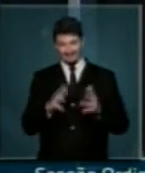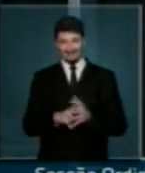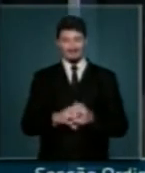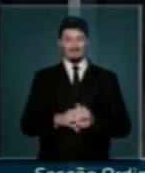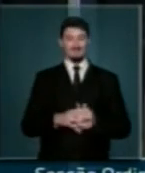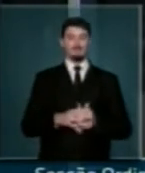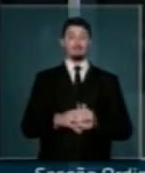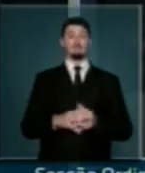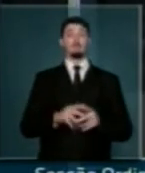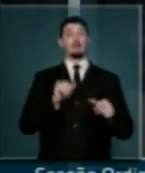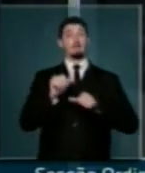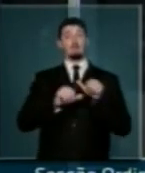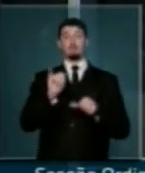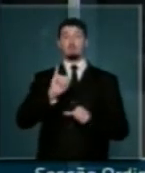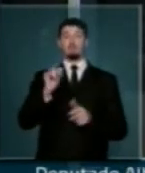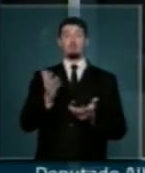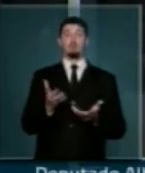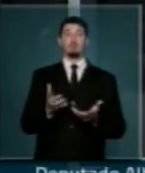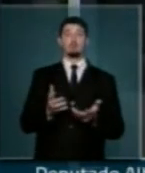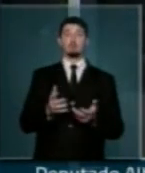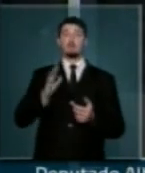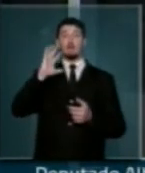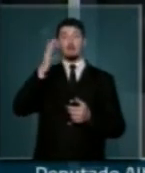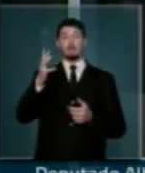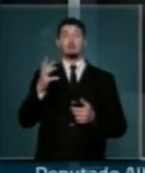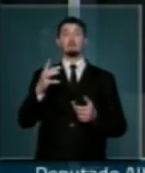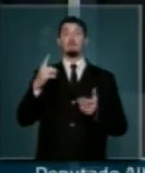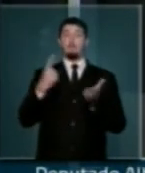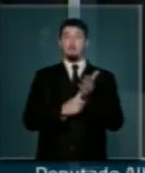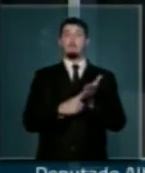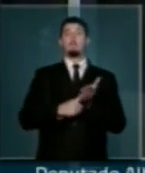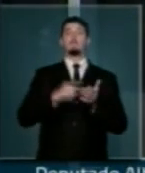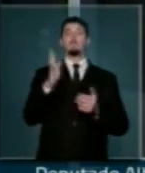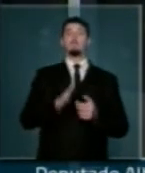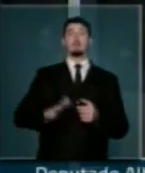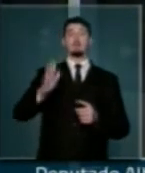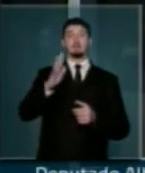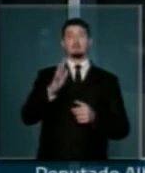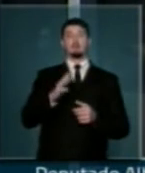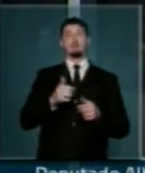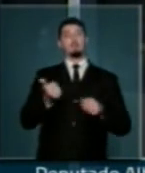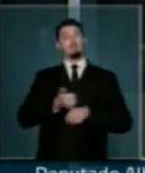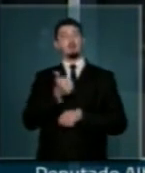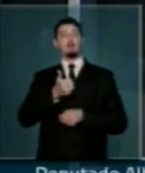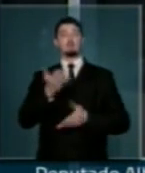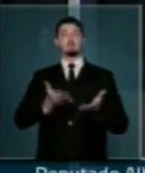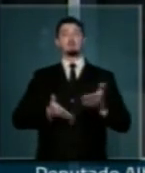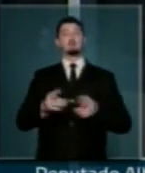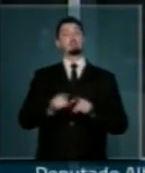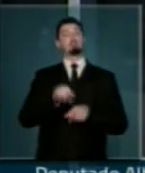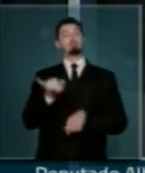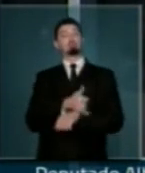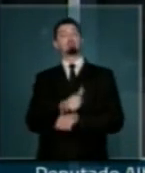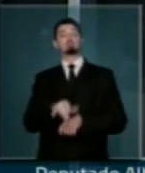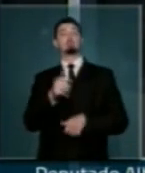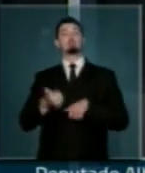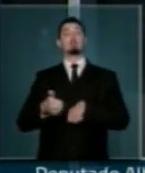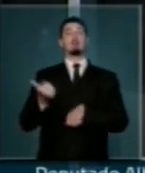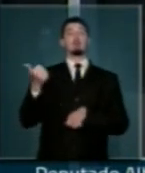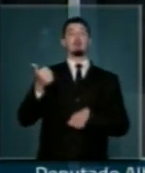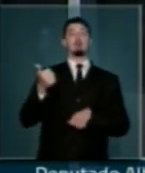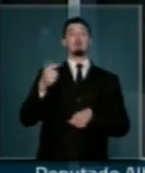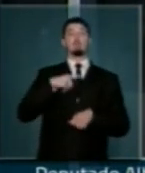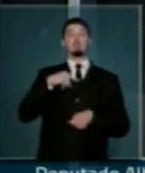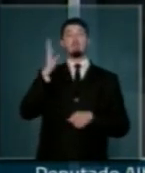dizendo que a reforma tributária não só resolve a questão do pacto, da melhoria do serviço público. Nós precisamos fazer de forma estratégica o país